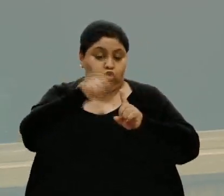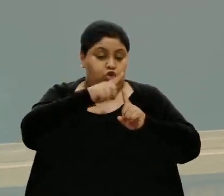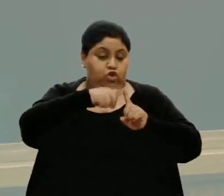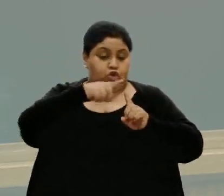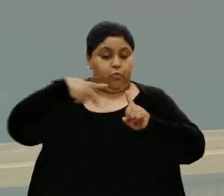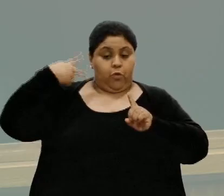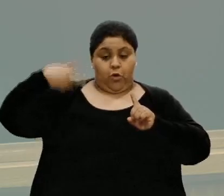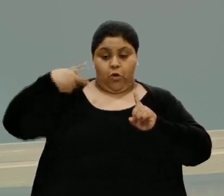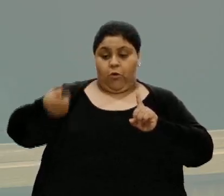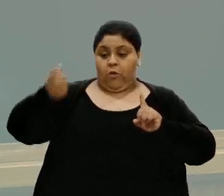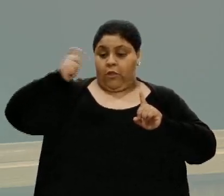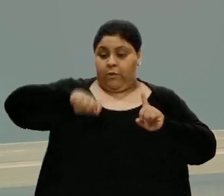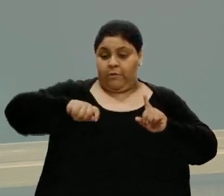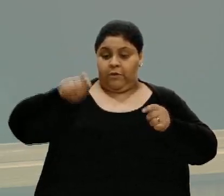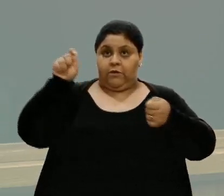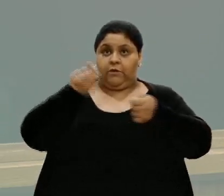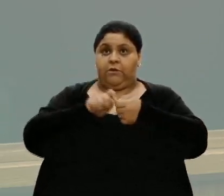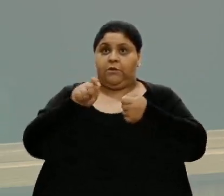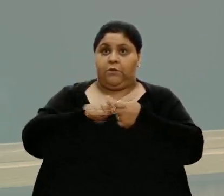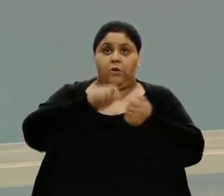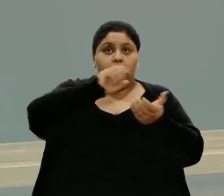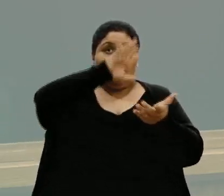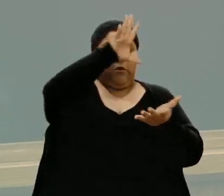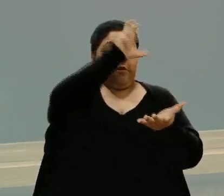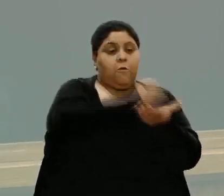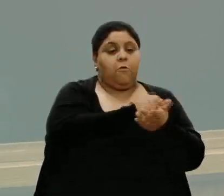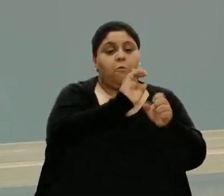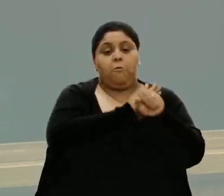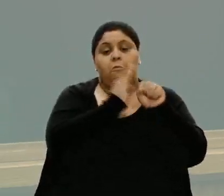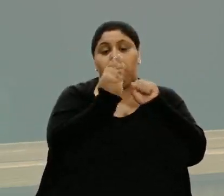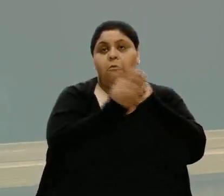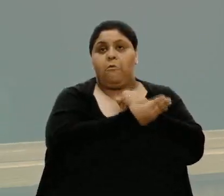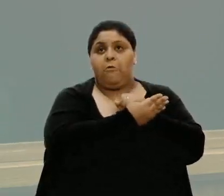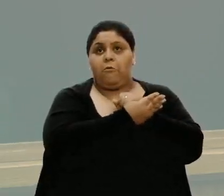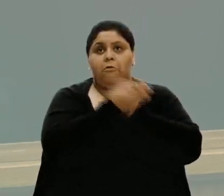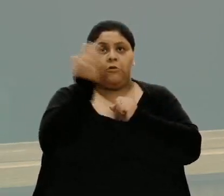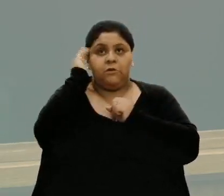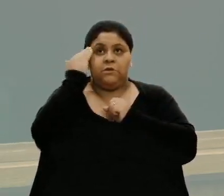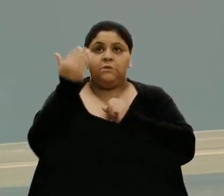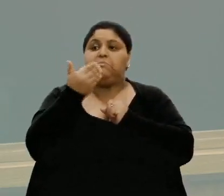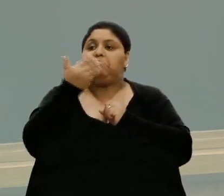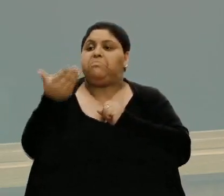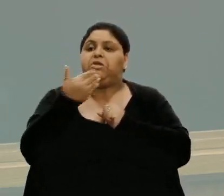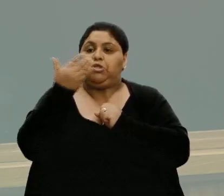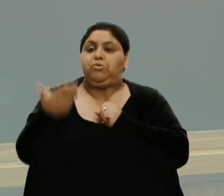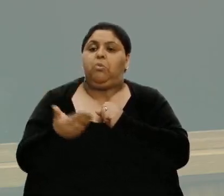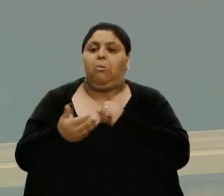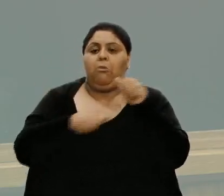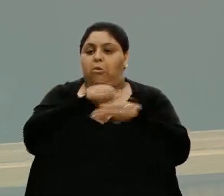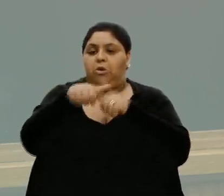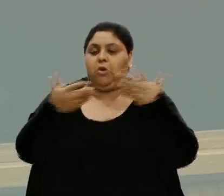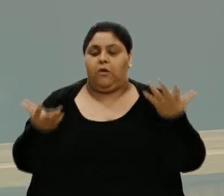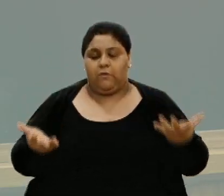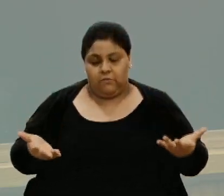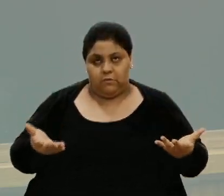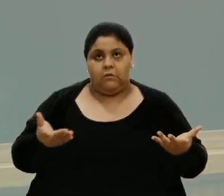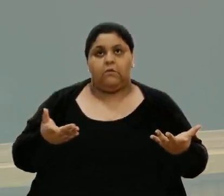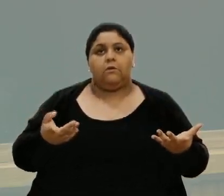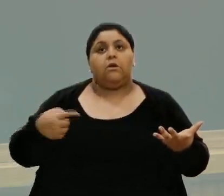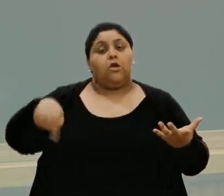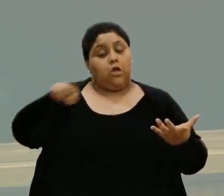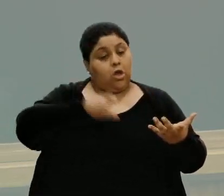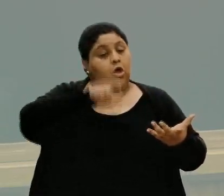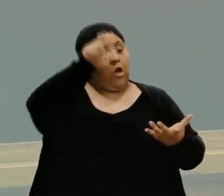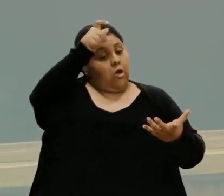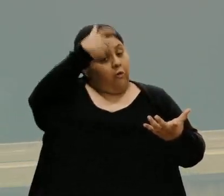que preciso ir fazer cadastramento em bairro e sabe-se lá pedindo quem troca. Mas eu sou a